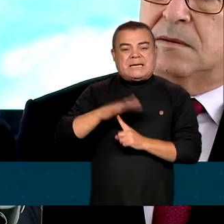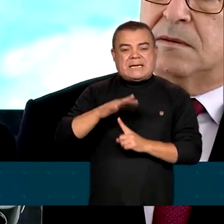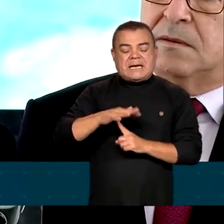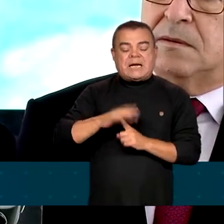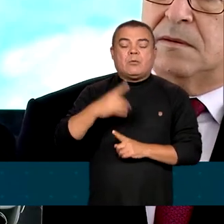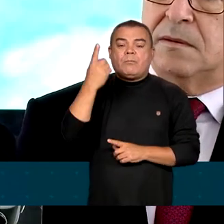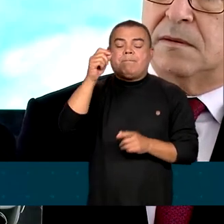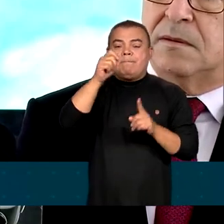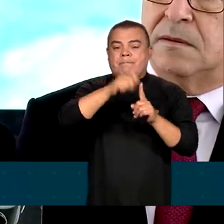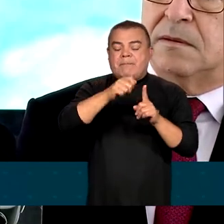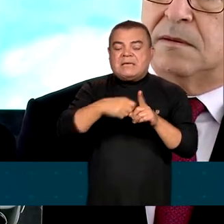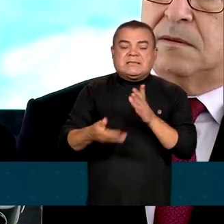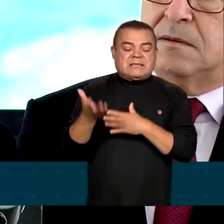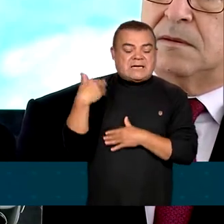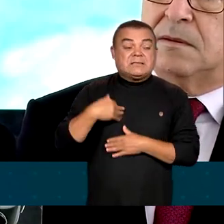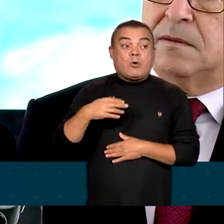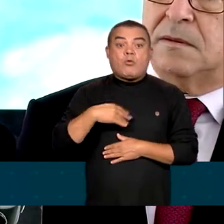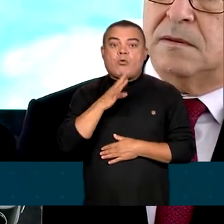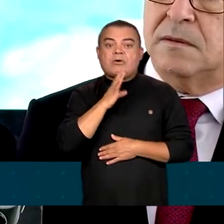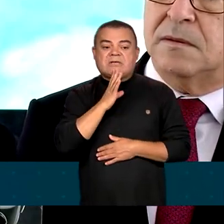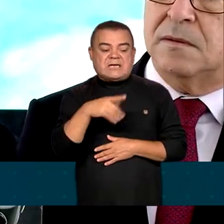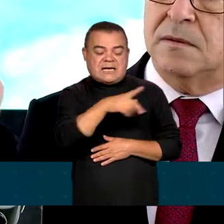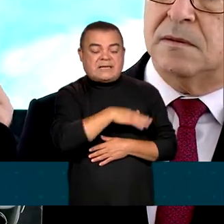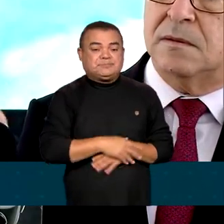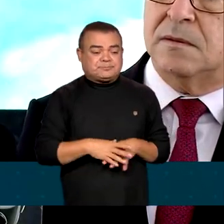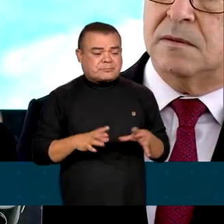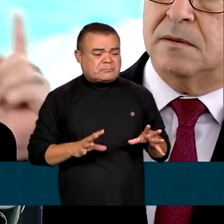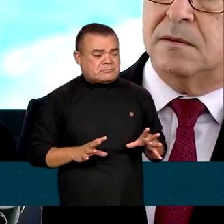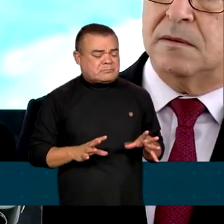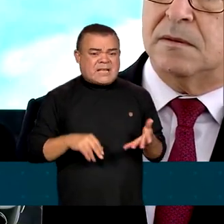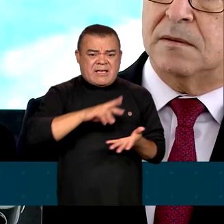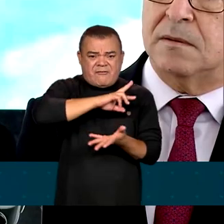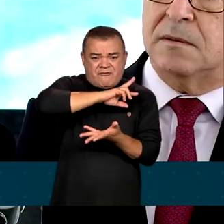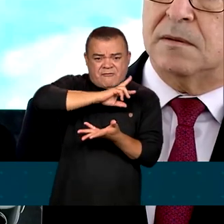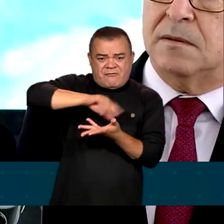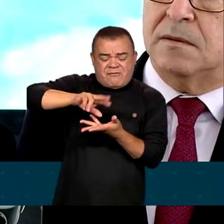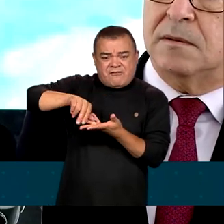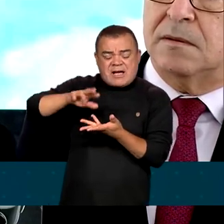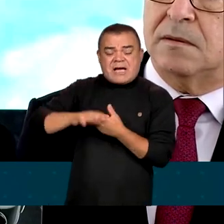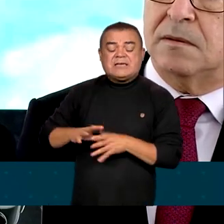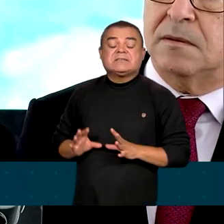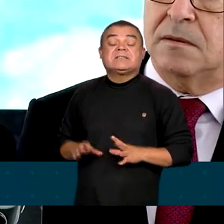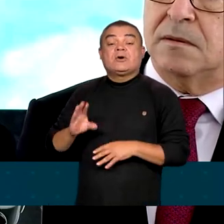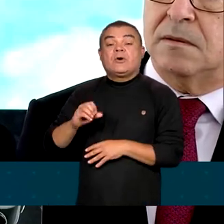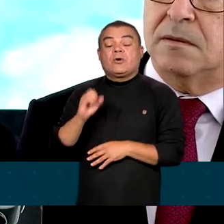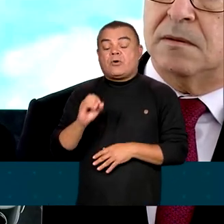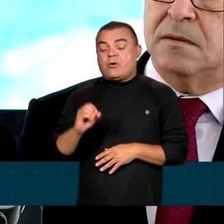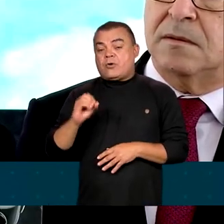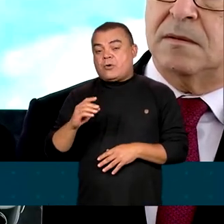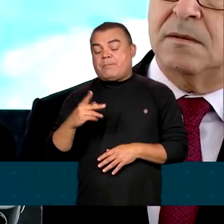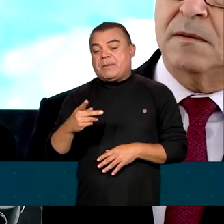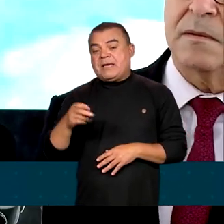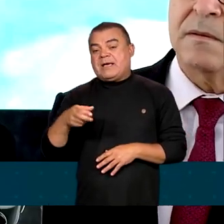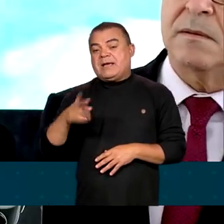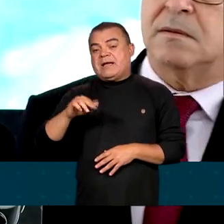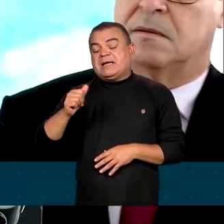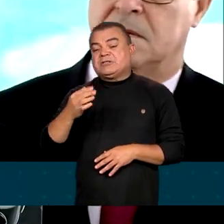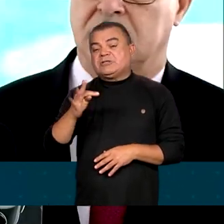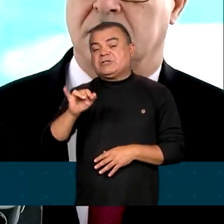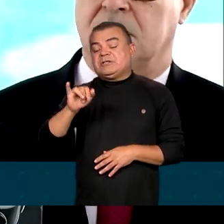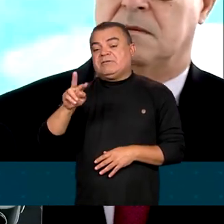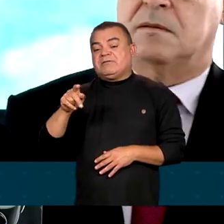conheci lá num assentamento 15 cooperativas, de 26 cooperativas do MST no Paraná, 15 estavam lá